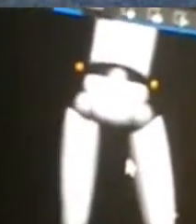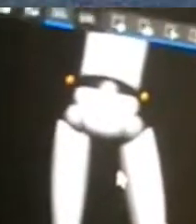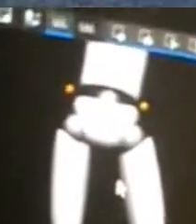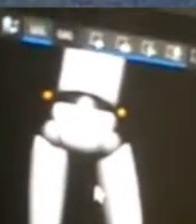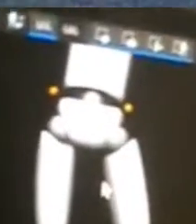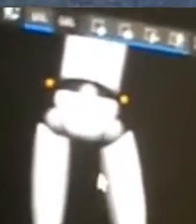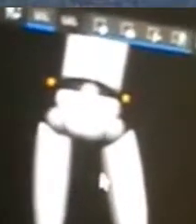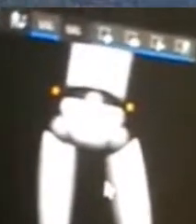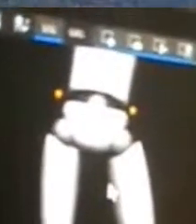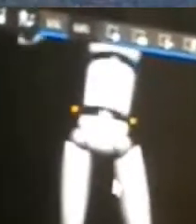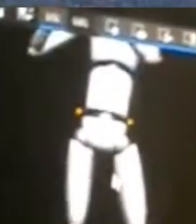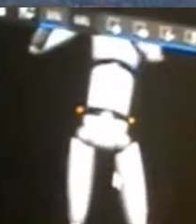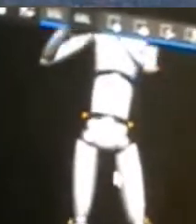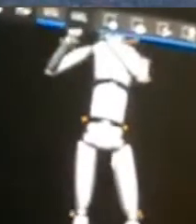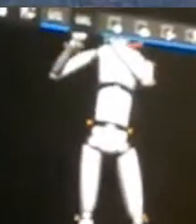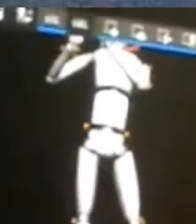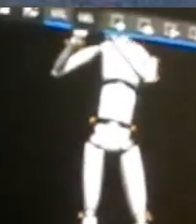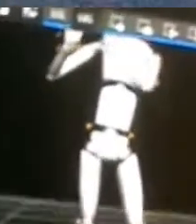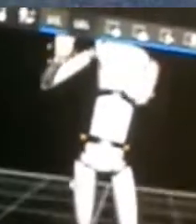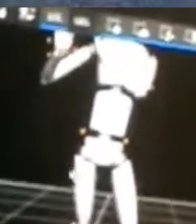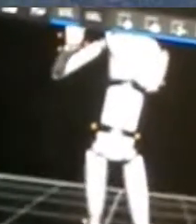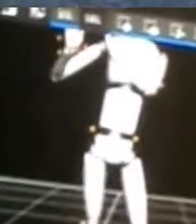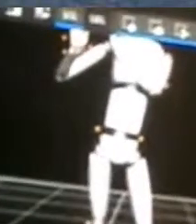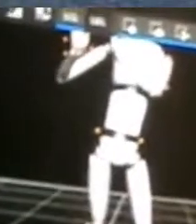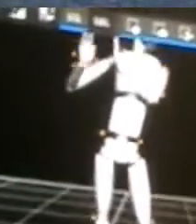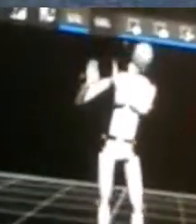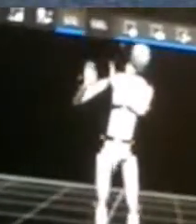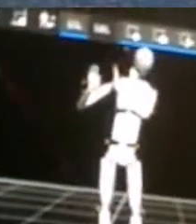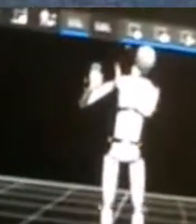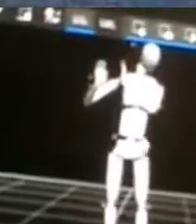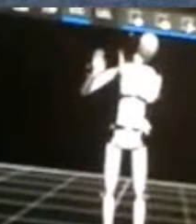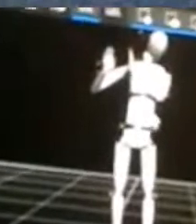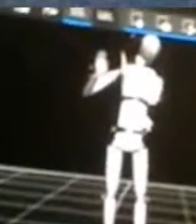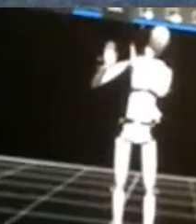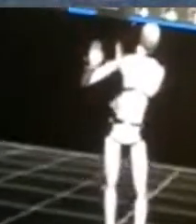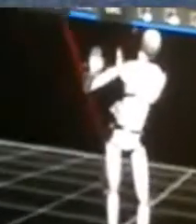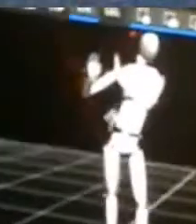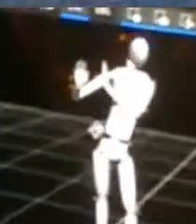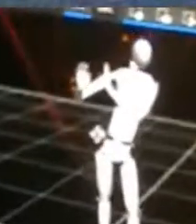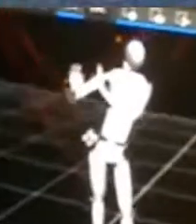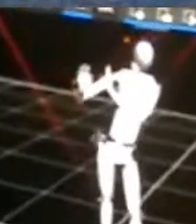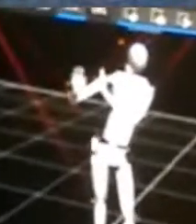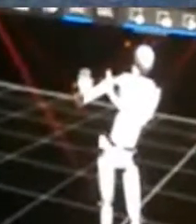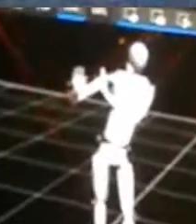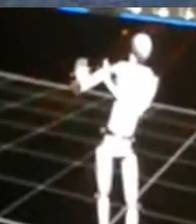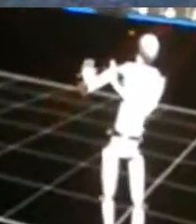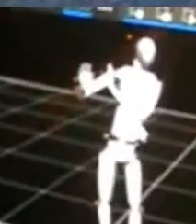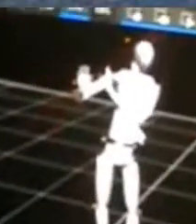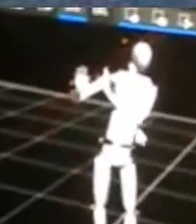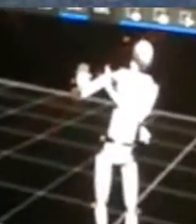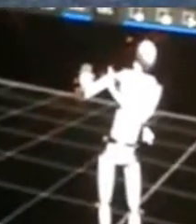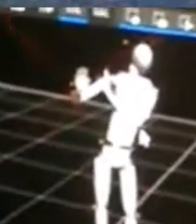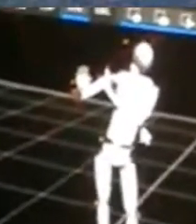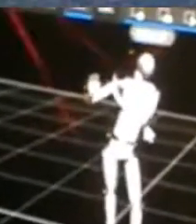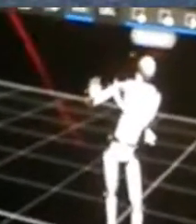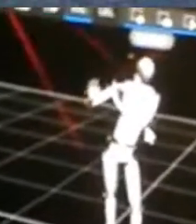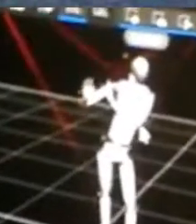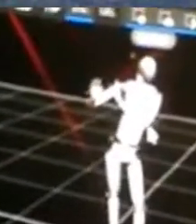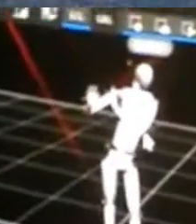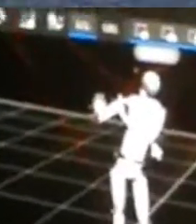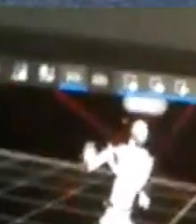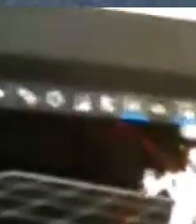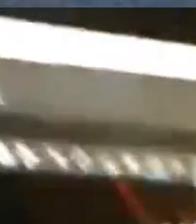Quer a visão geral ou da perna? O reflexo na bacia disso daí. E volta para normal. Olha lá, perfeito. Vai dar para ver.